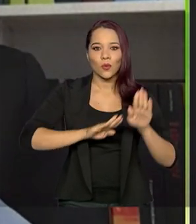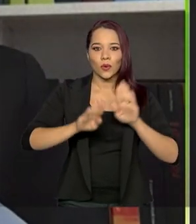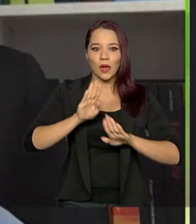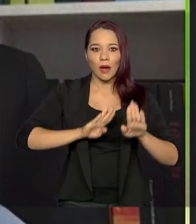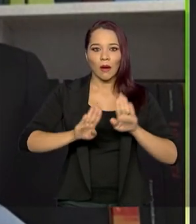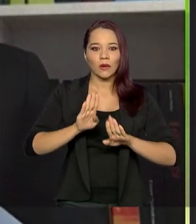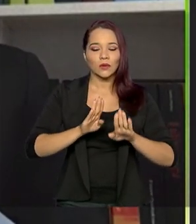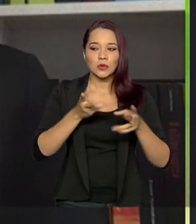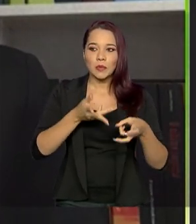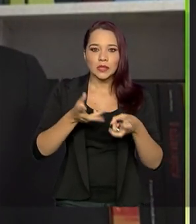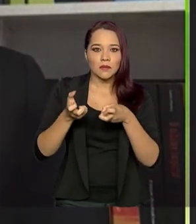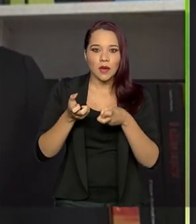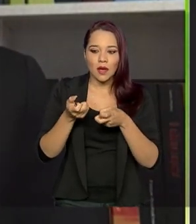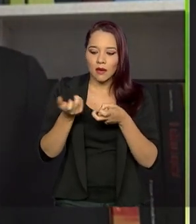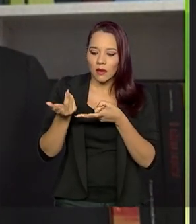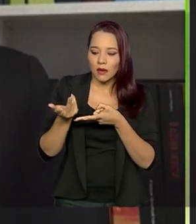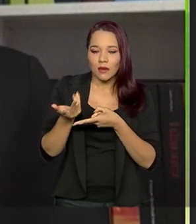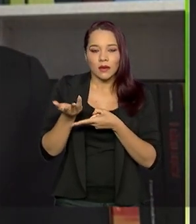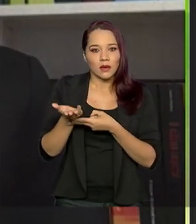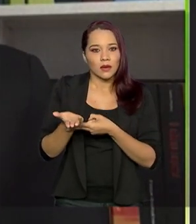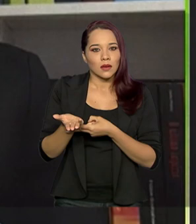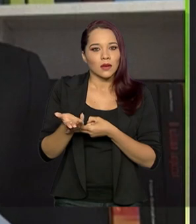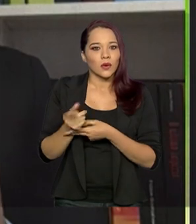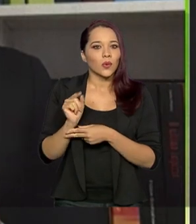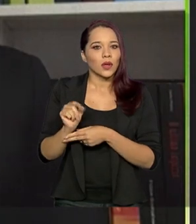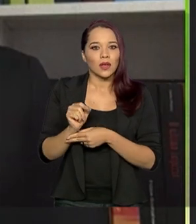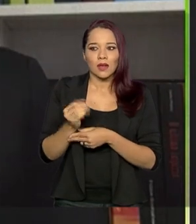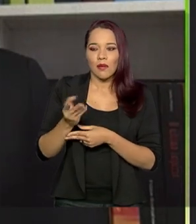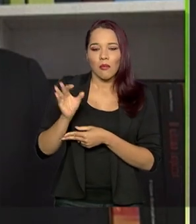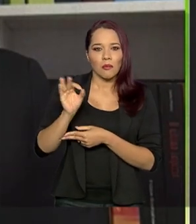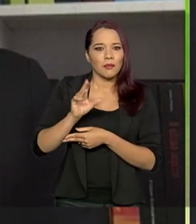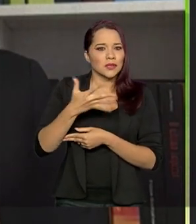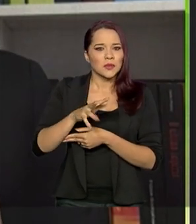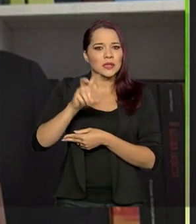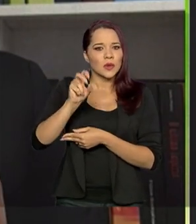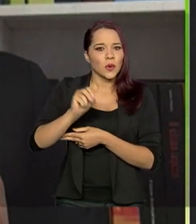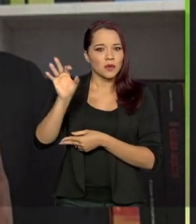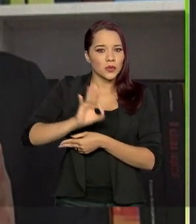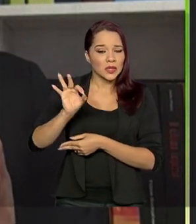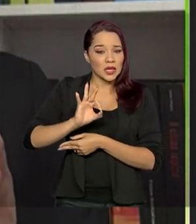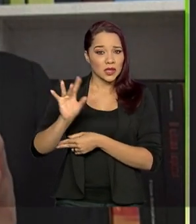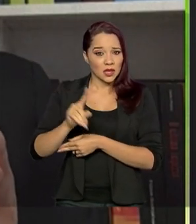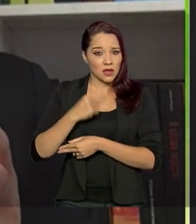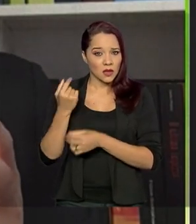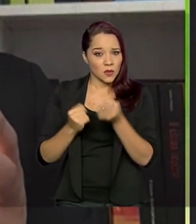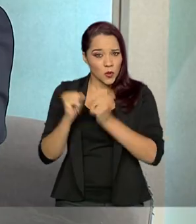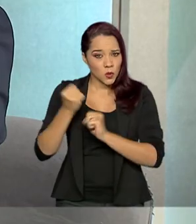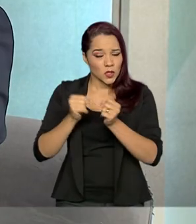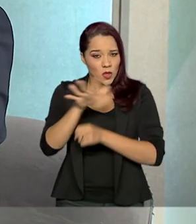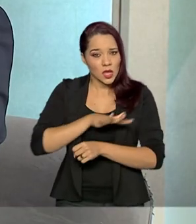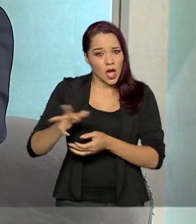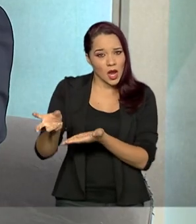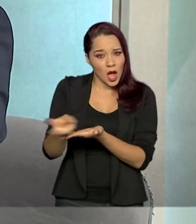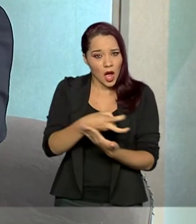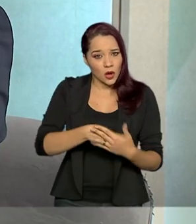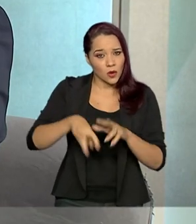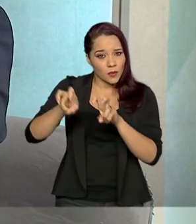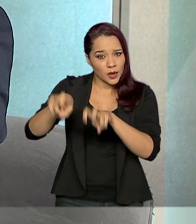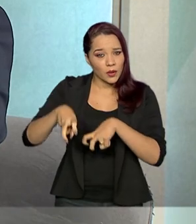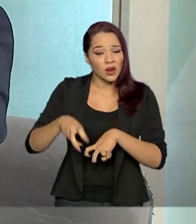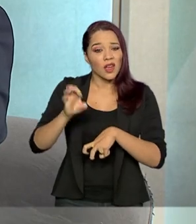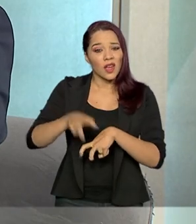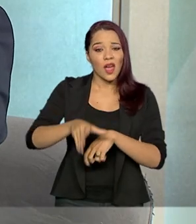sentido de olhar que boa parte, quase 50% da nossa produção agropecuária em determinados produtos são